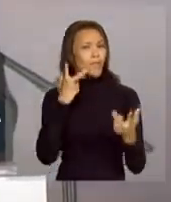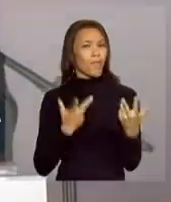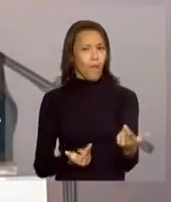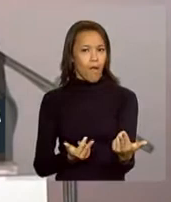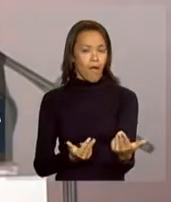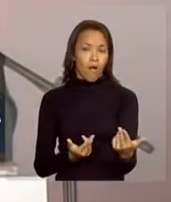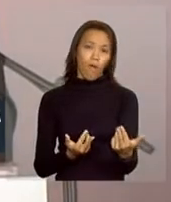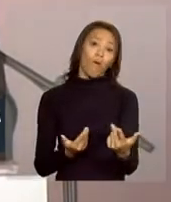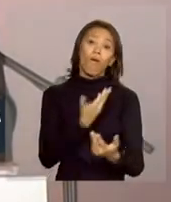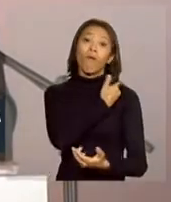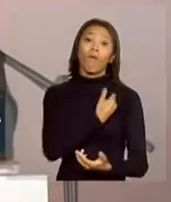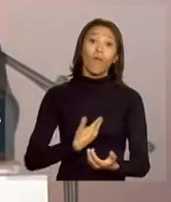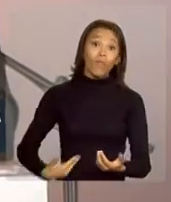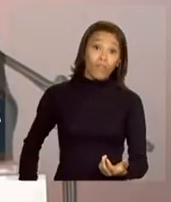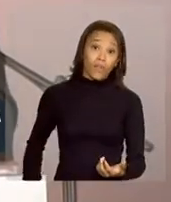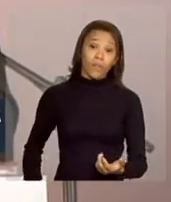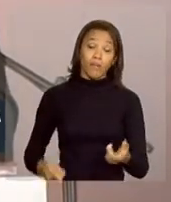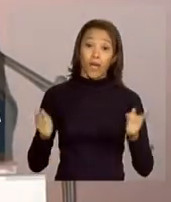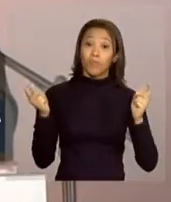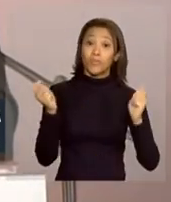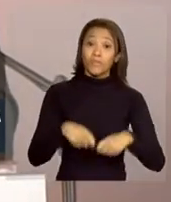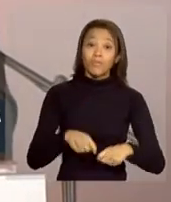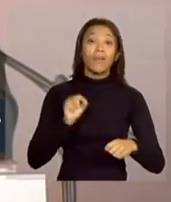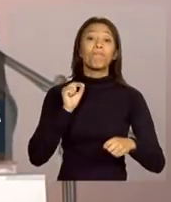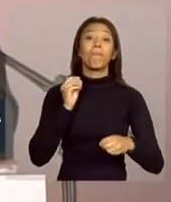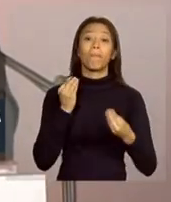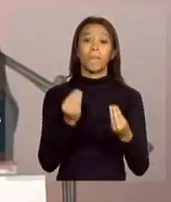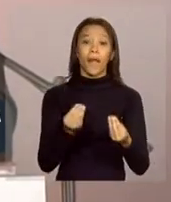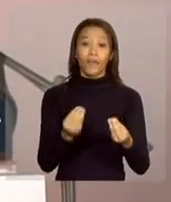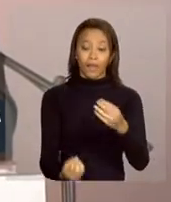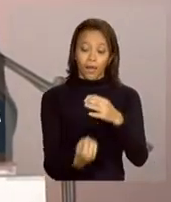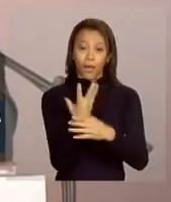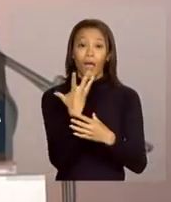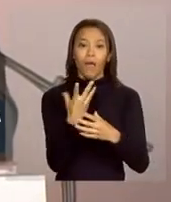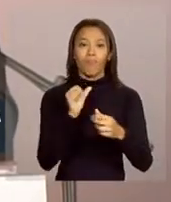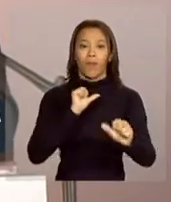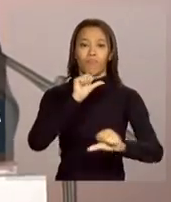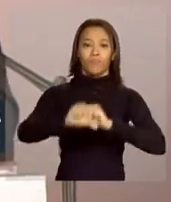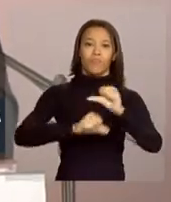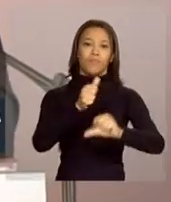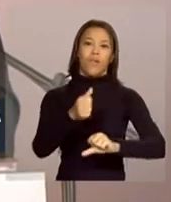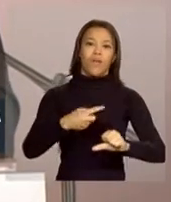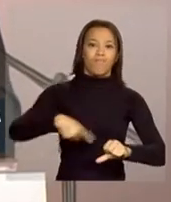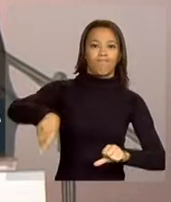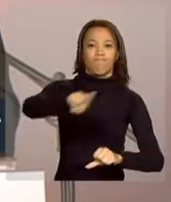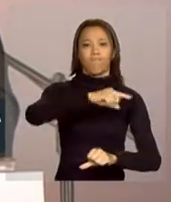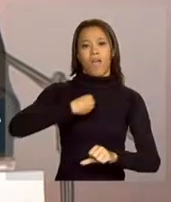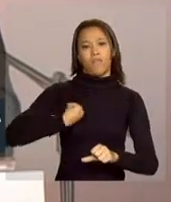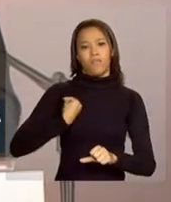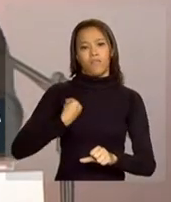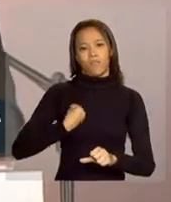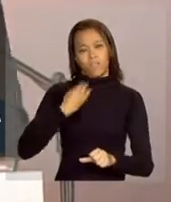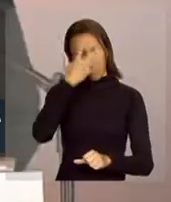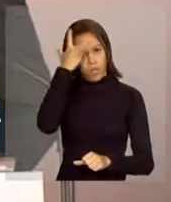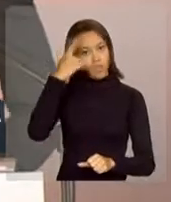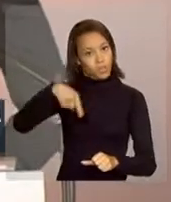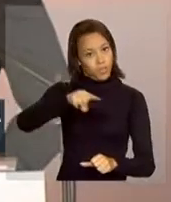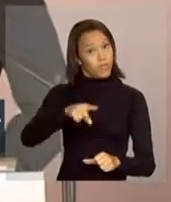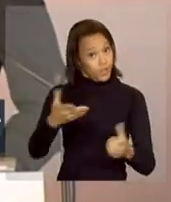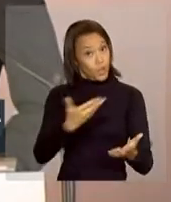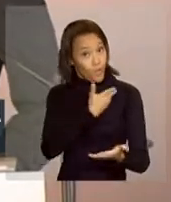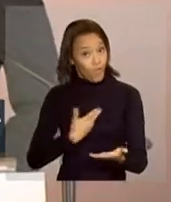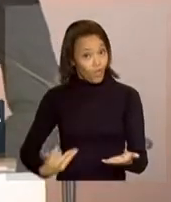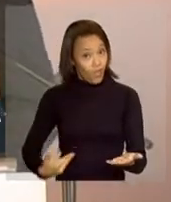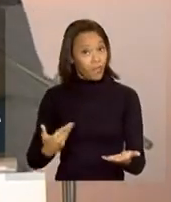um governo existe, presidenta, para mudar a vida das pessoas. E o seu governo tem feito isso,